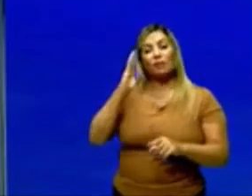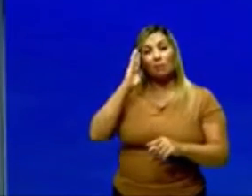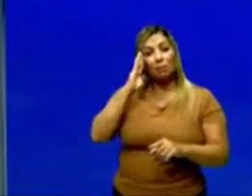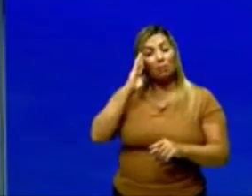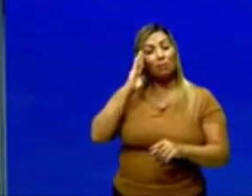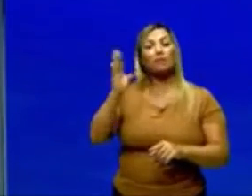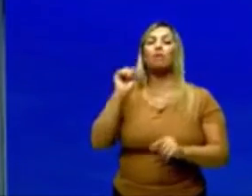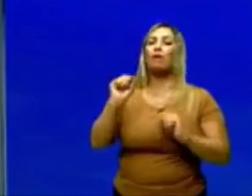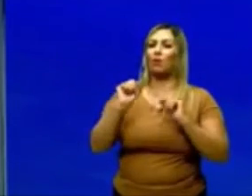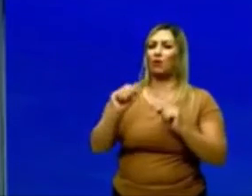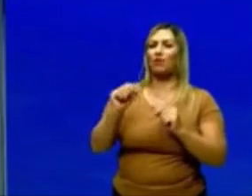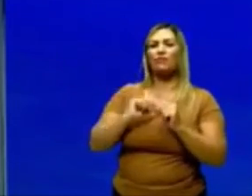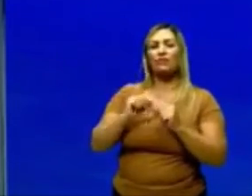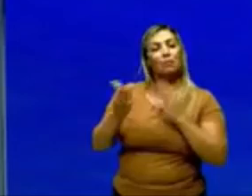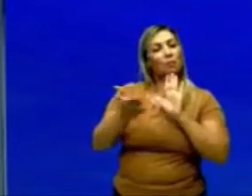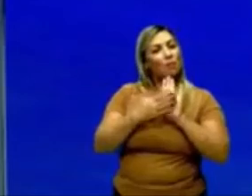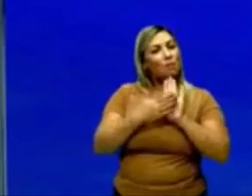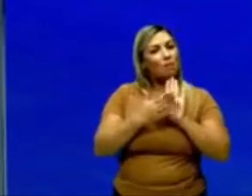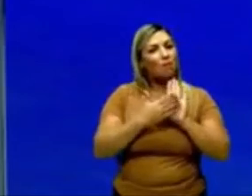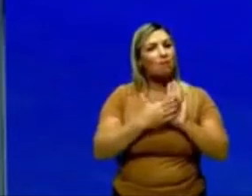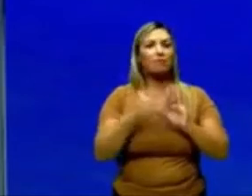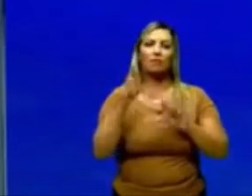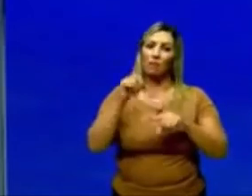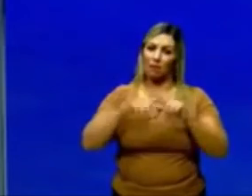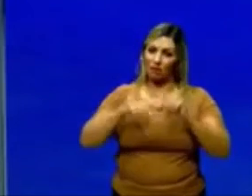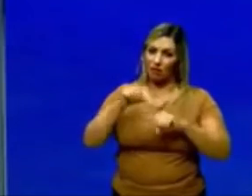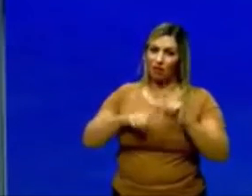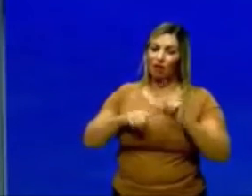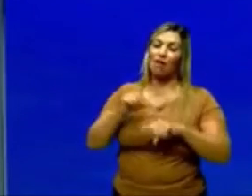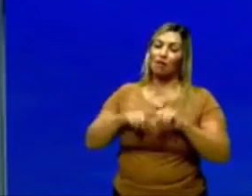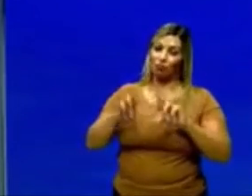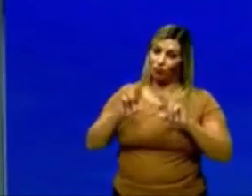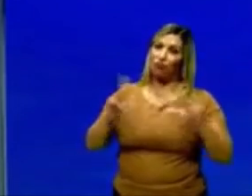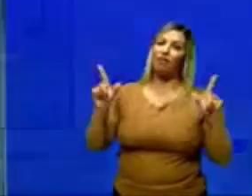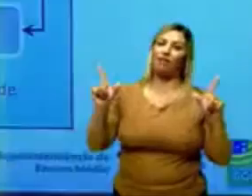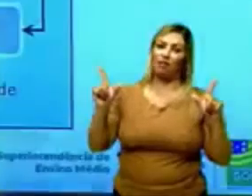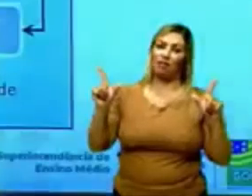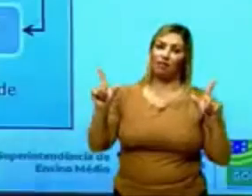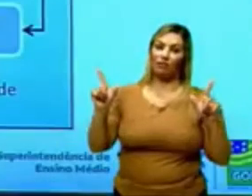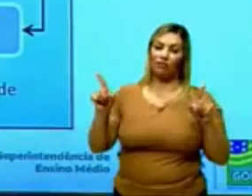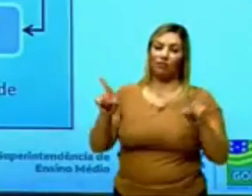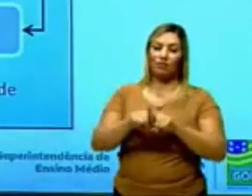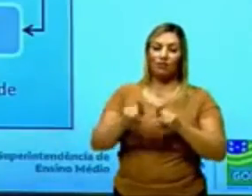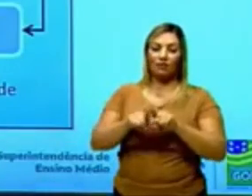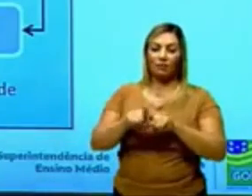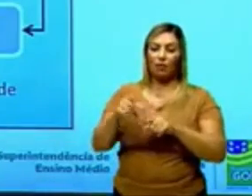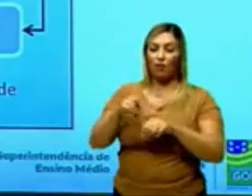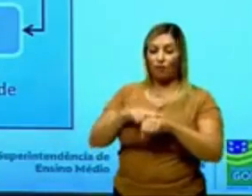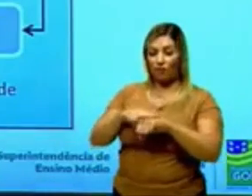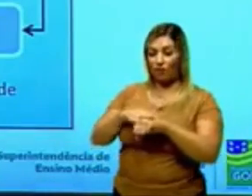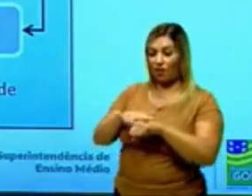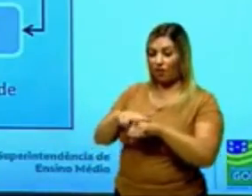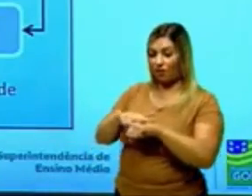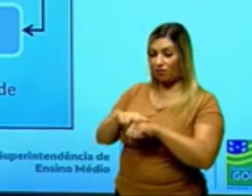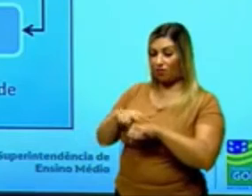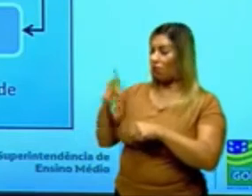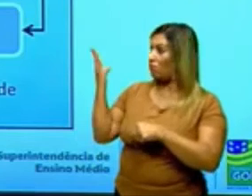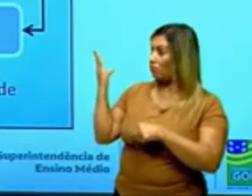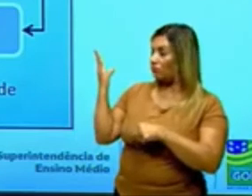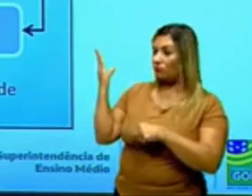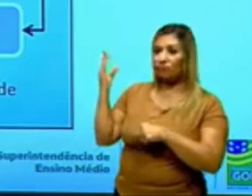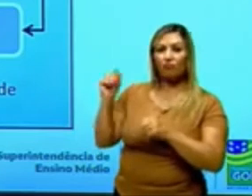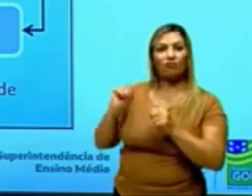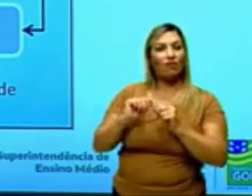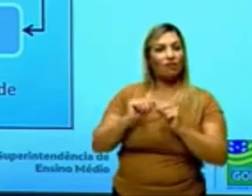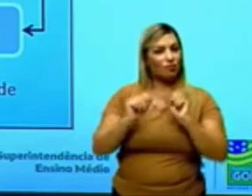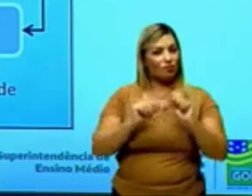gente propor materiais alternativos, no caso, o polietileno verde, né? Que é formado, olha